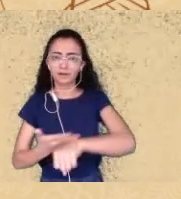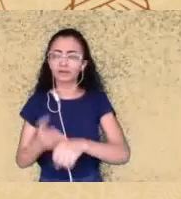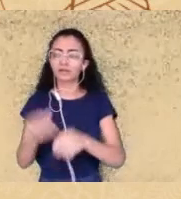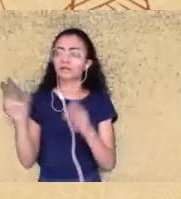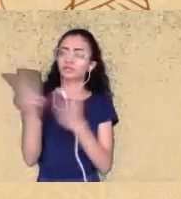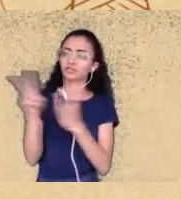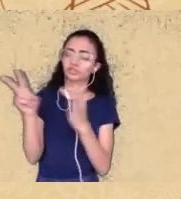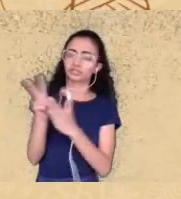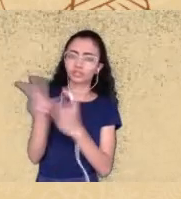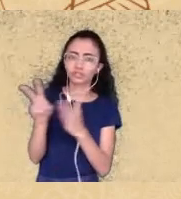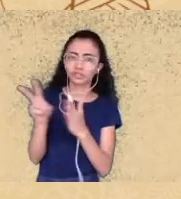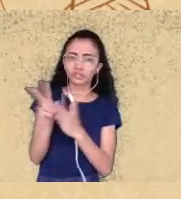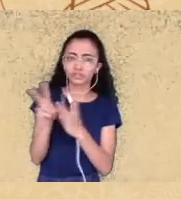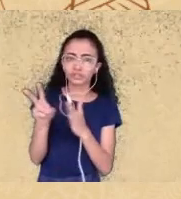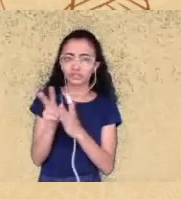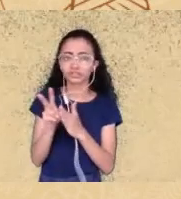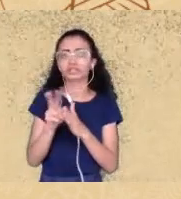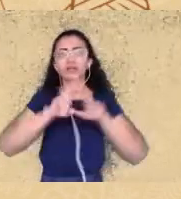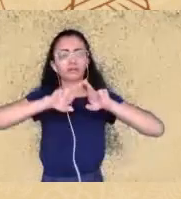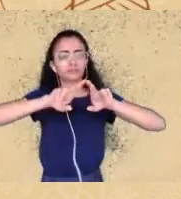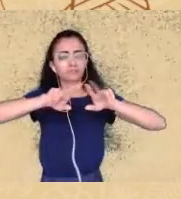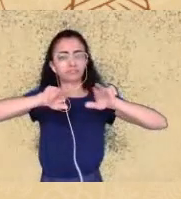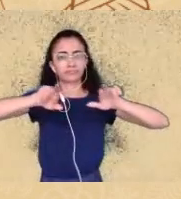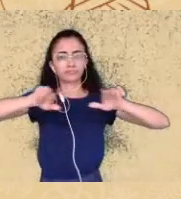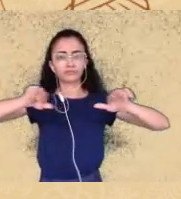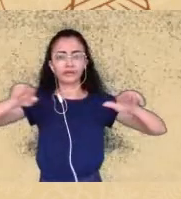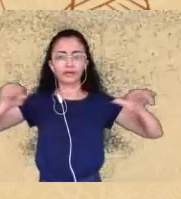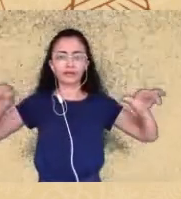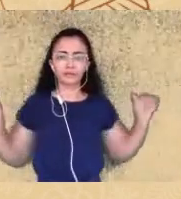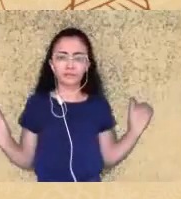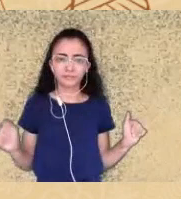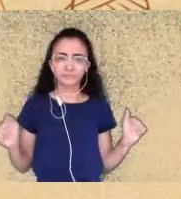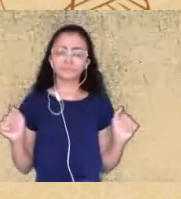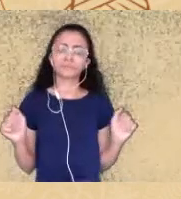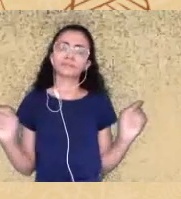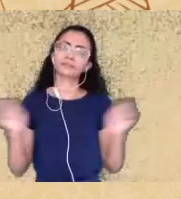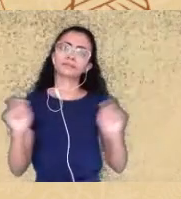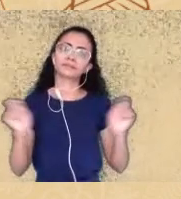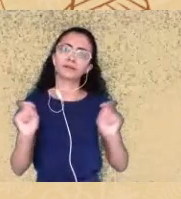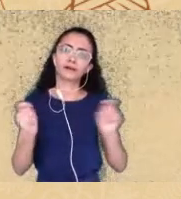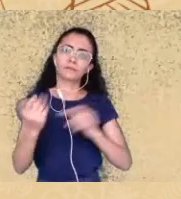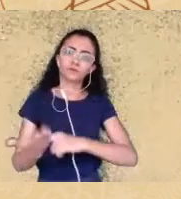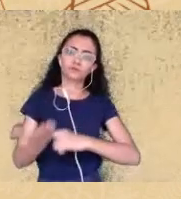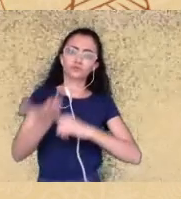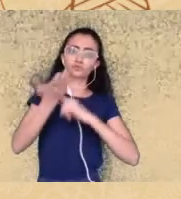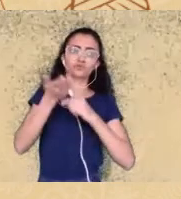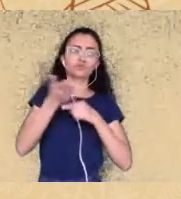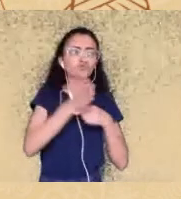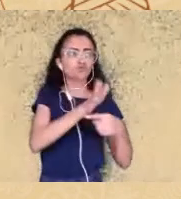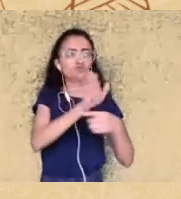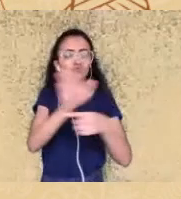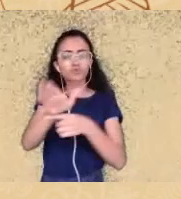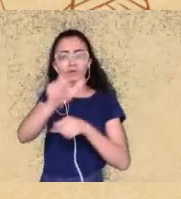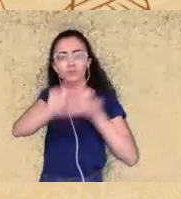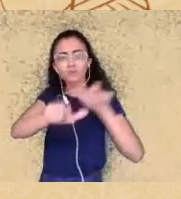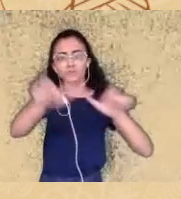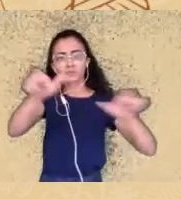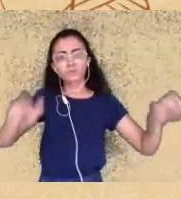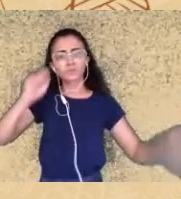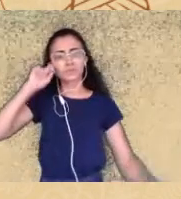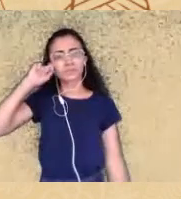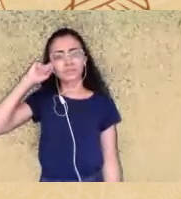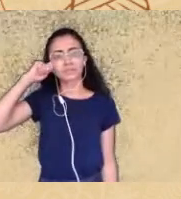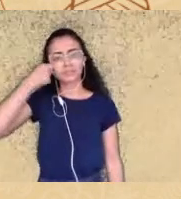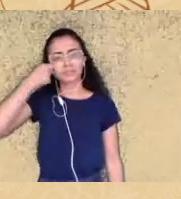dessa diversidade que podem contribuir tanto quanto todas as pessoas negras estão fazendo no